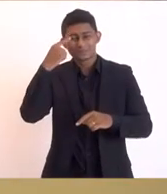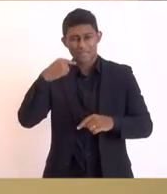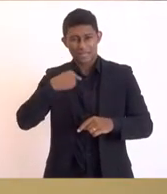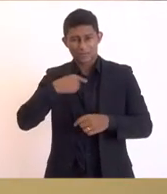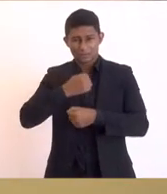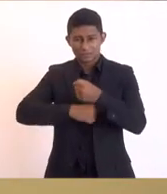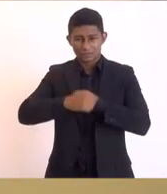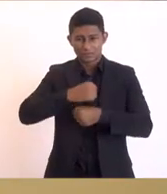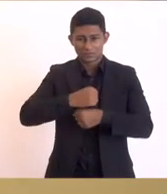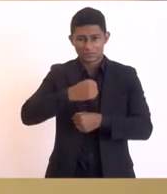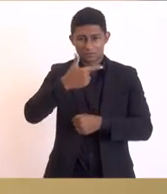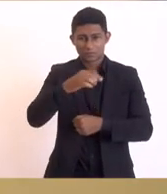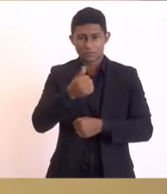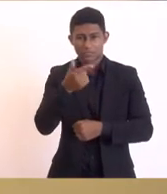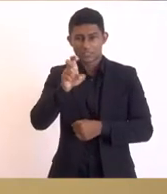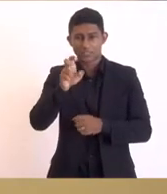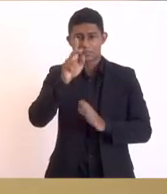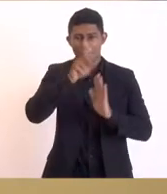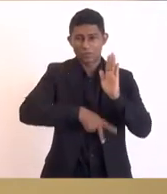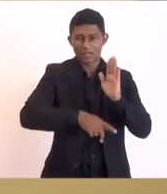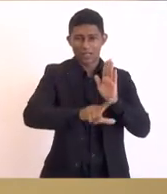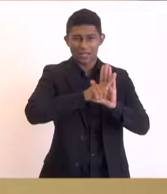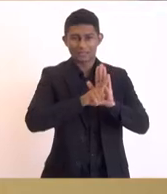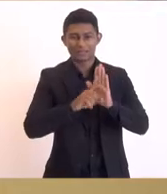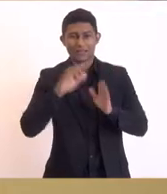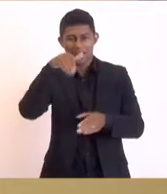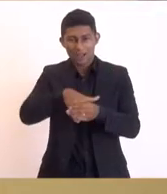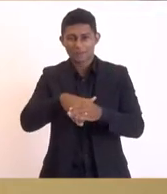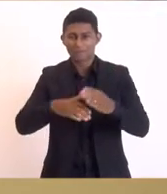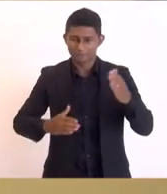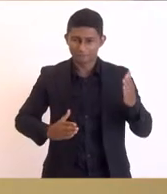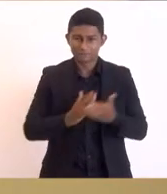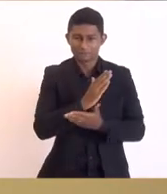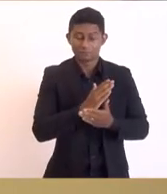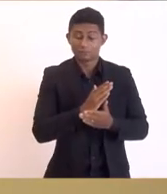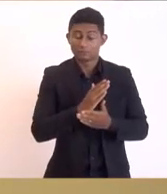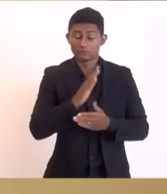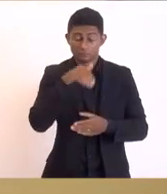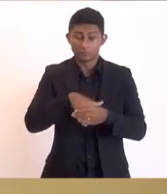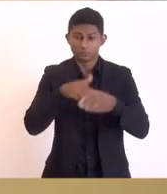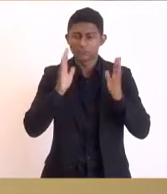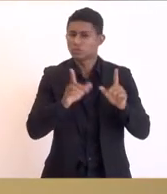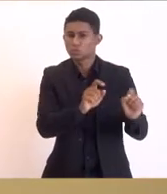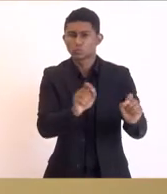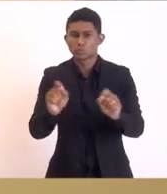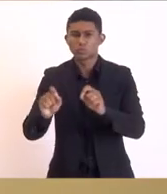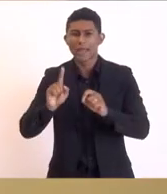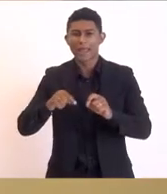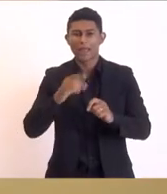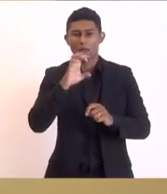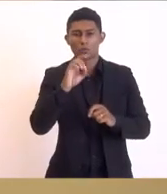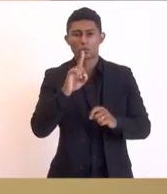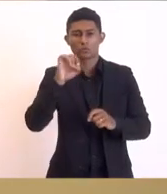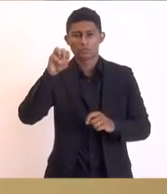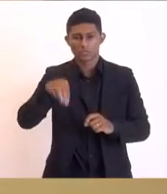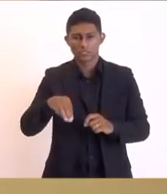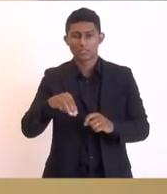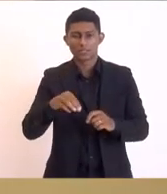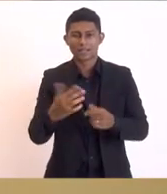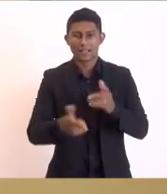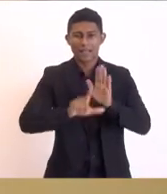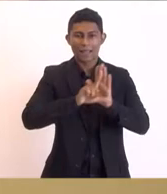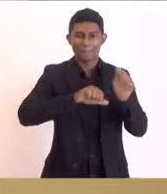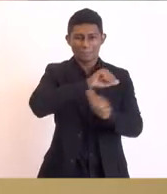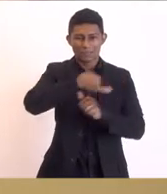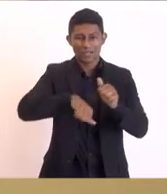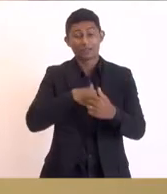2015 um projeto de lei que nós votamos esse ano, que trata da modificação da lei da Codim, então pela nova